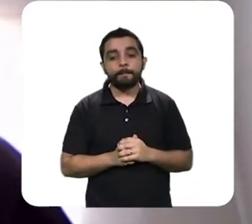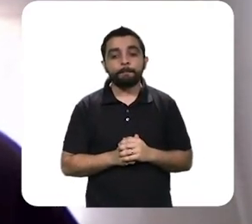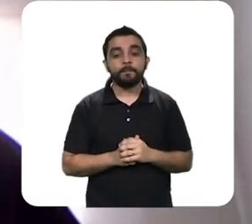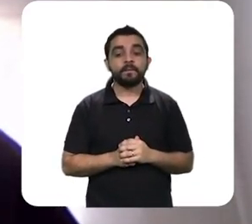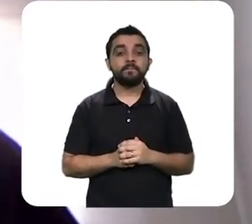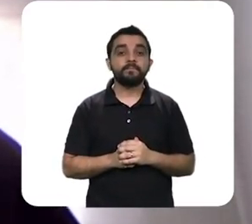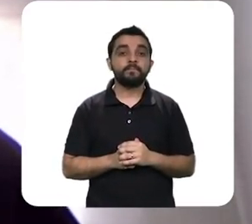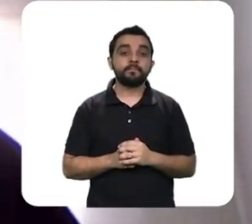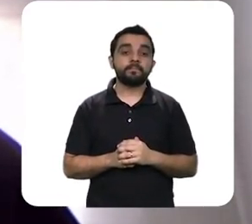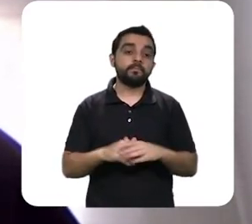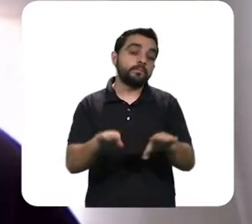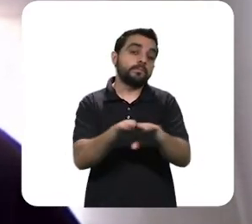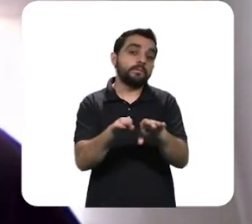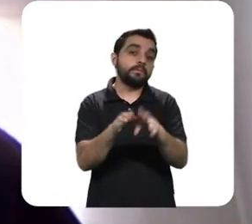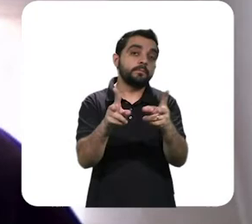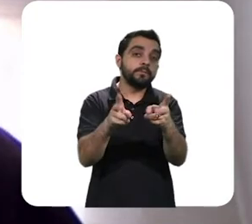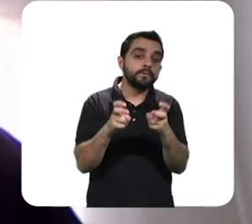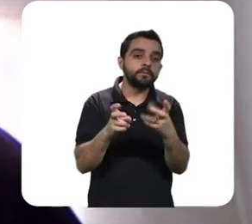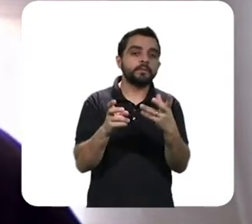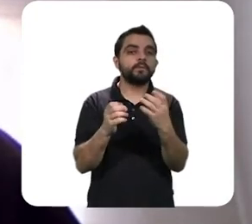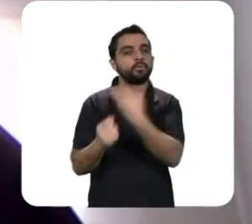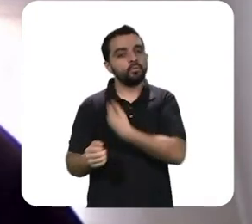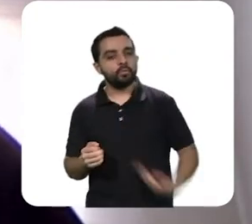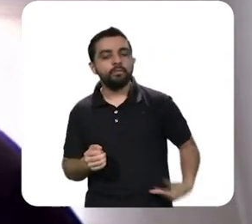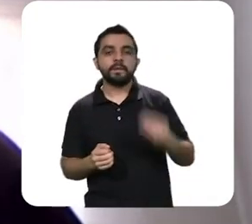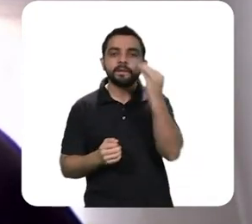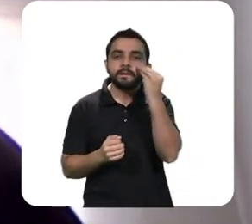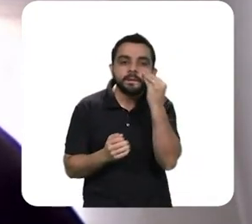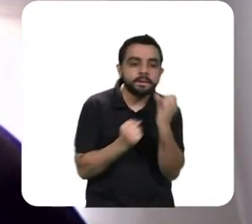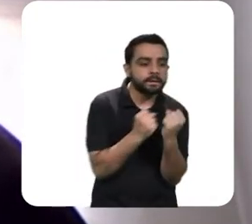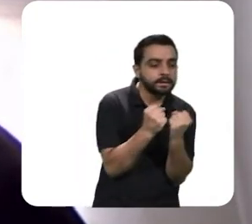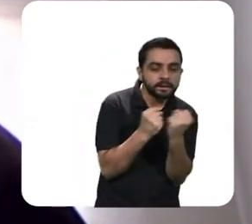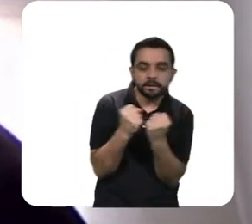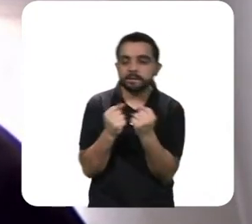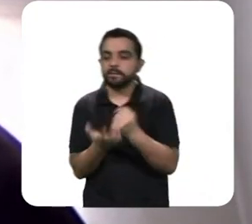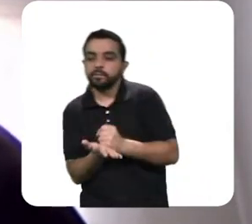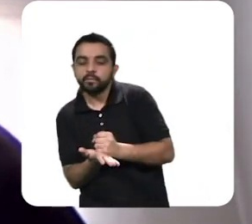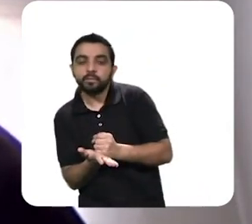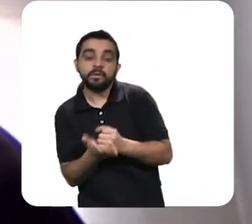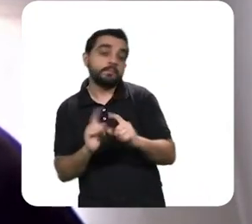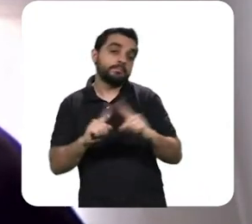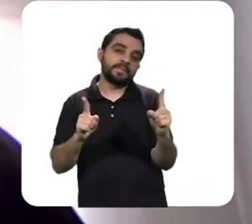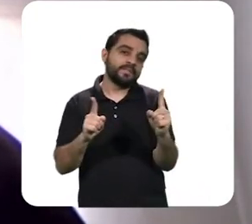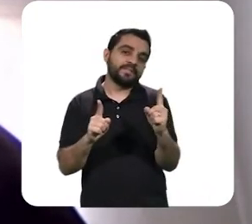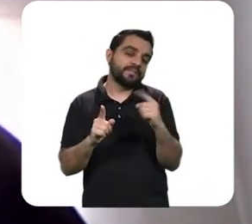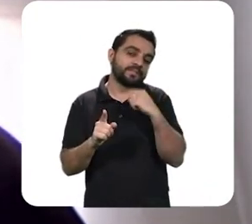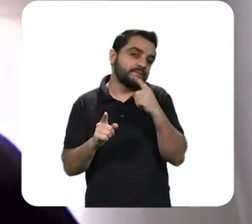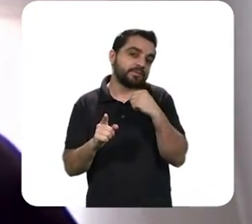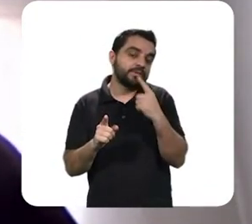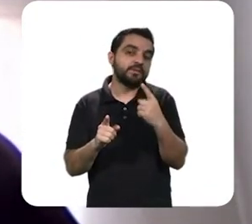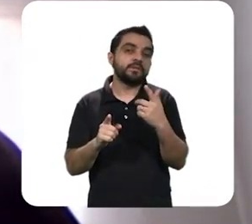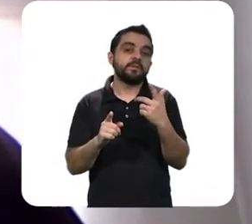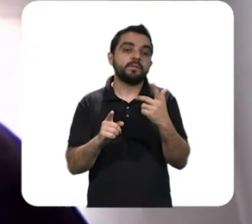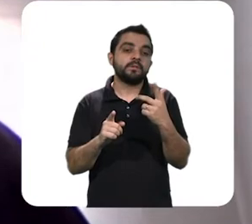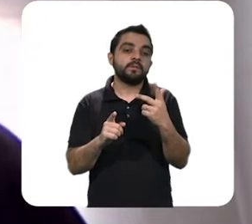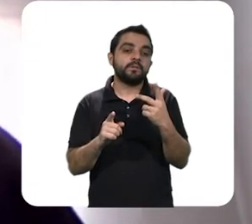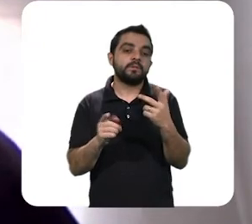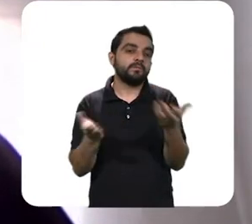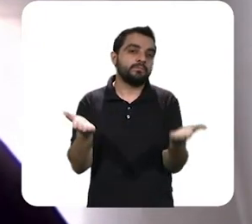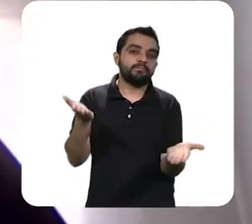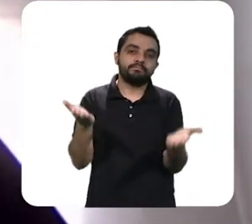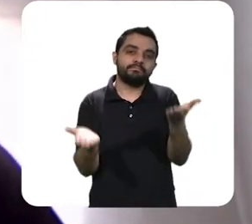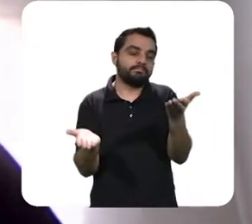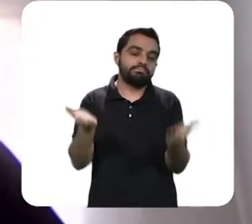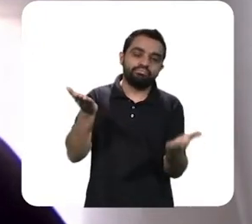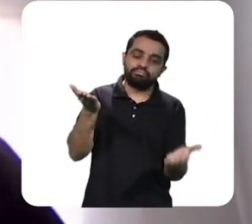esse estudo, né, e mesmo considerando algumas medidas que o governo está adotando, essas medidas não têm força suficiente